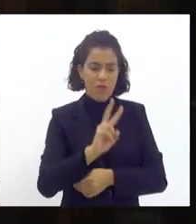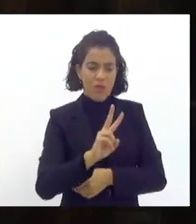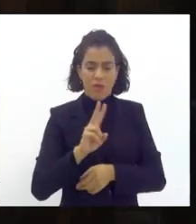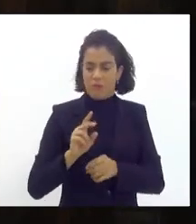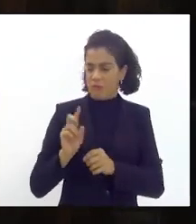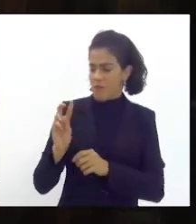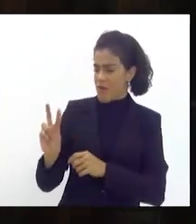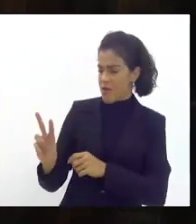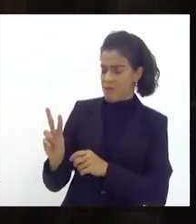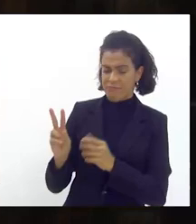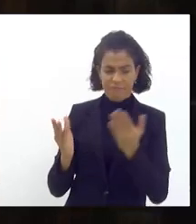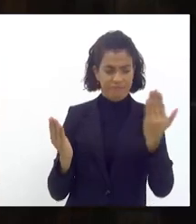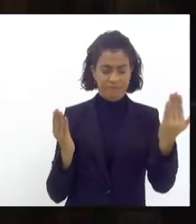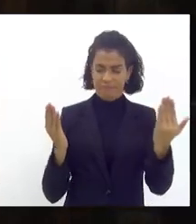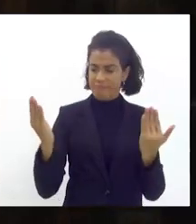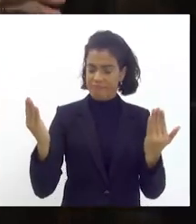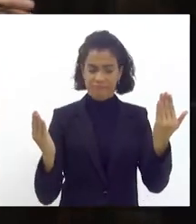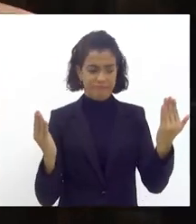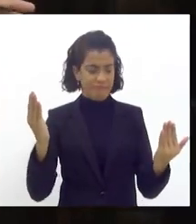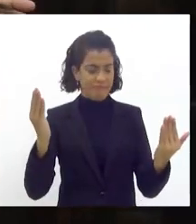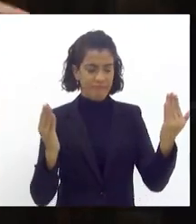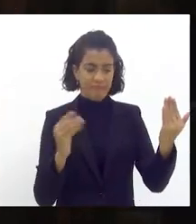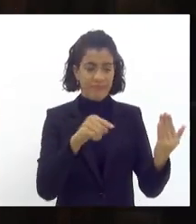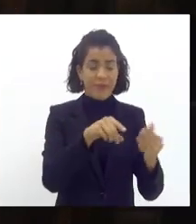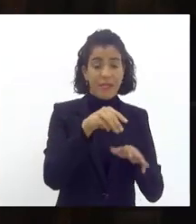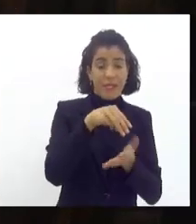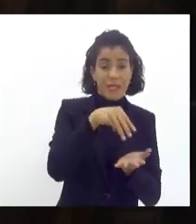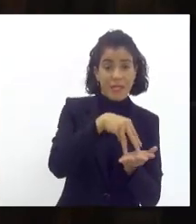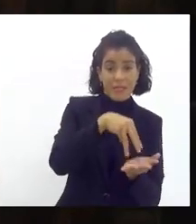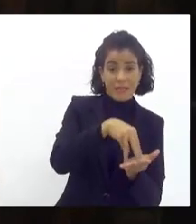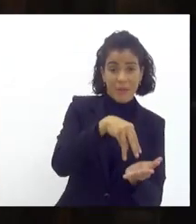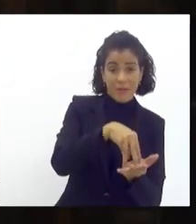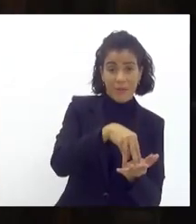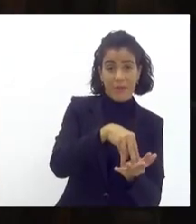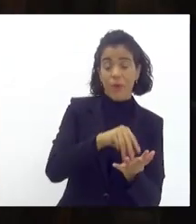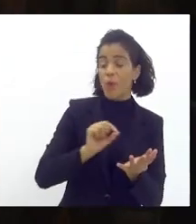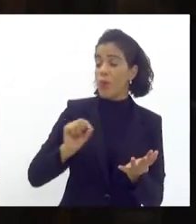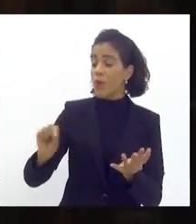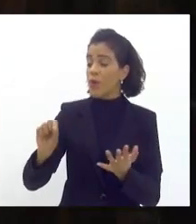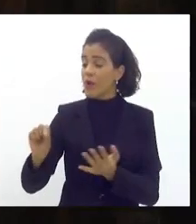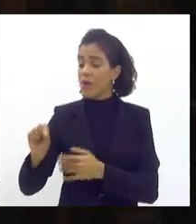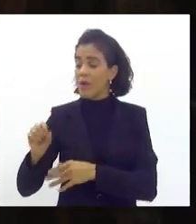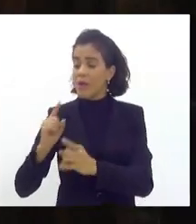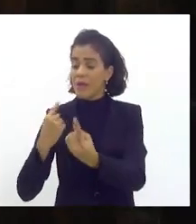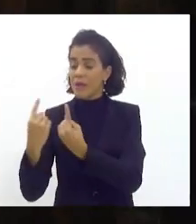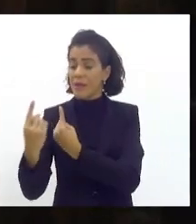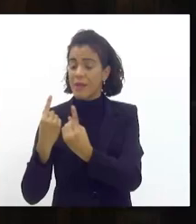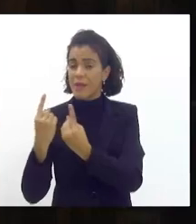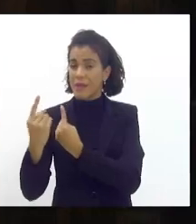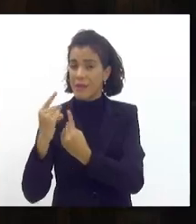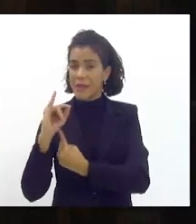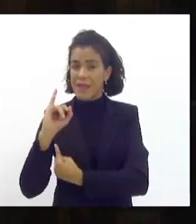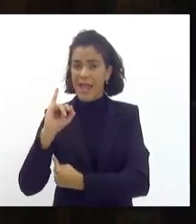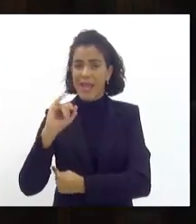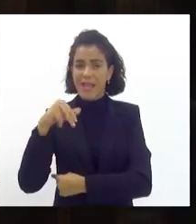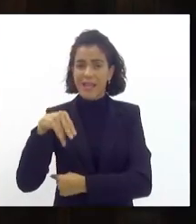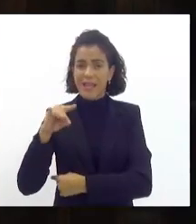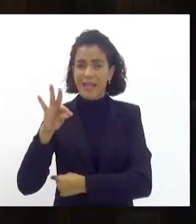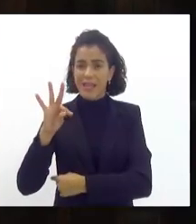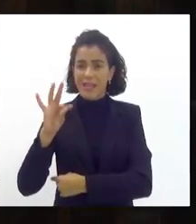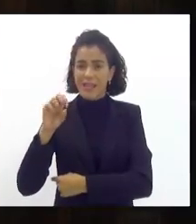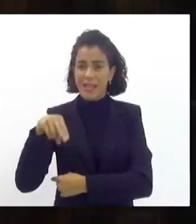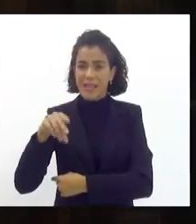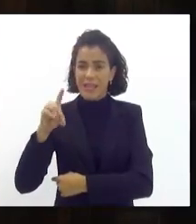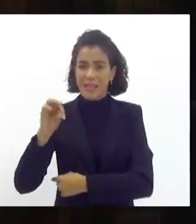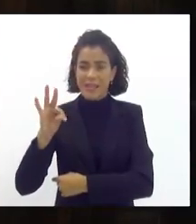muito grande entre o que acontece na Sapucaí e o que acontece na Intendente Magalhães e é preciso um olhar para isso